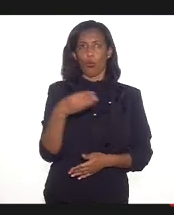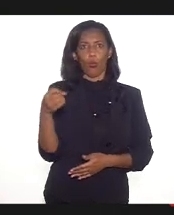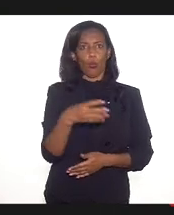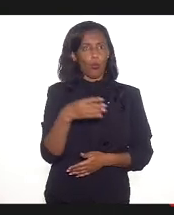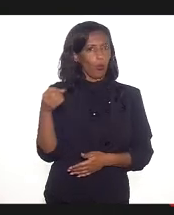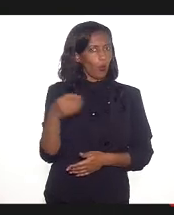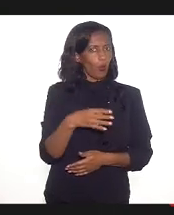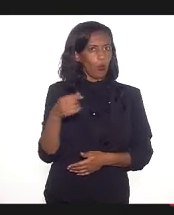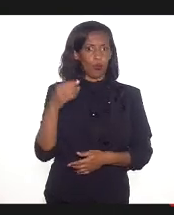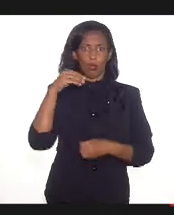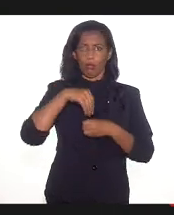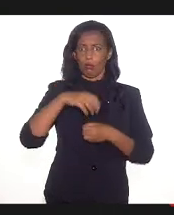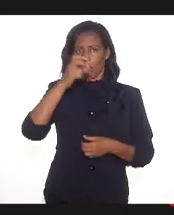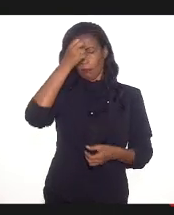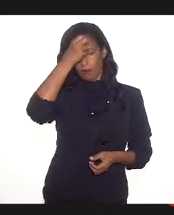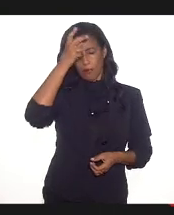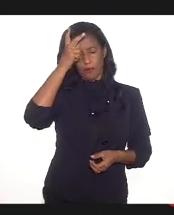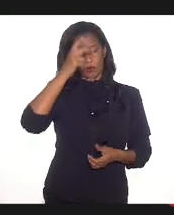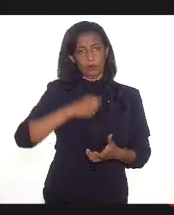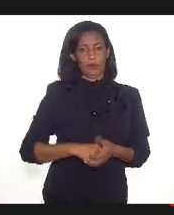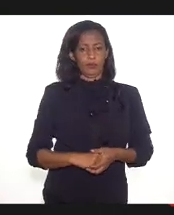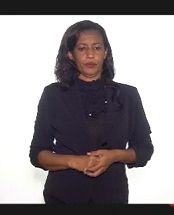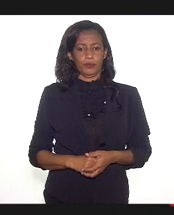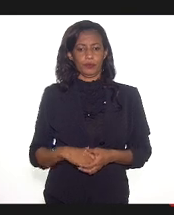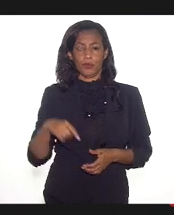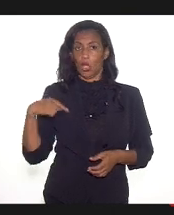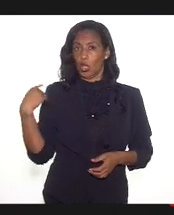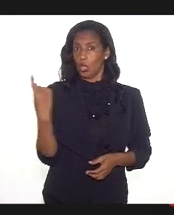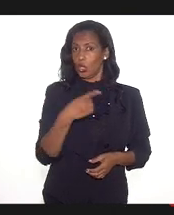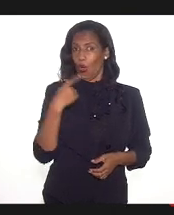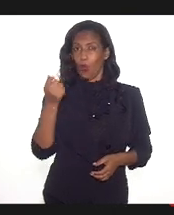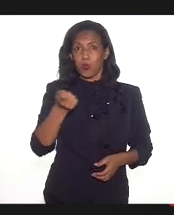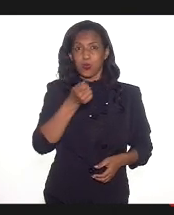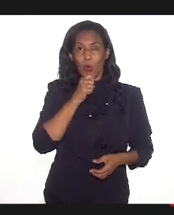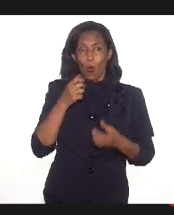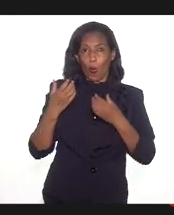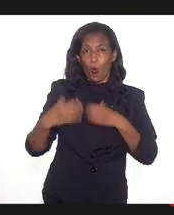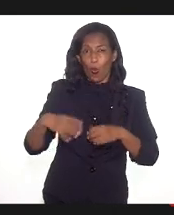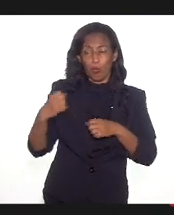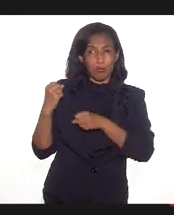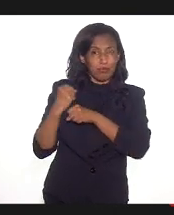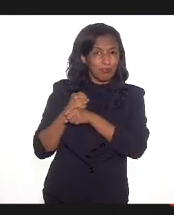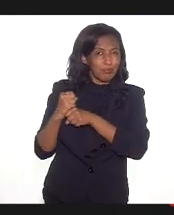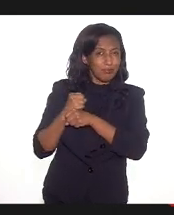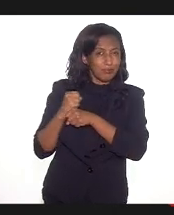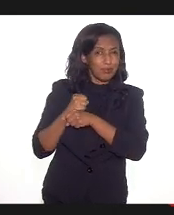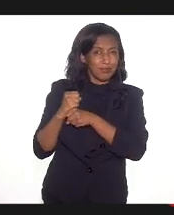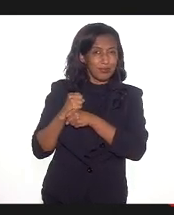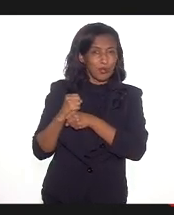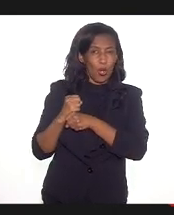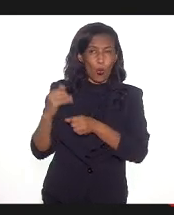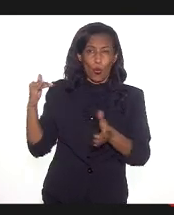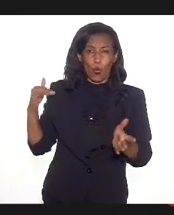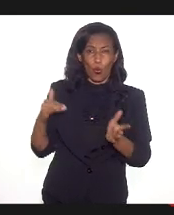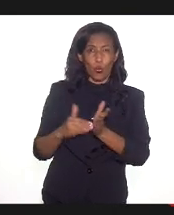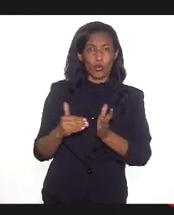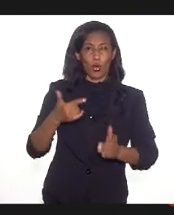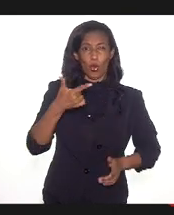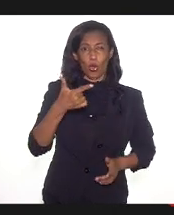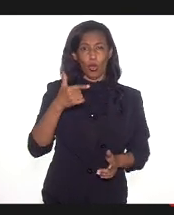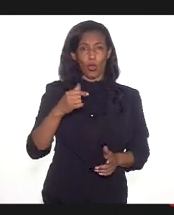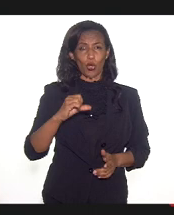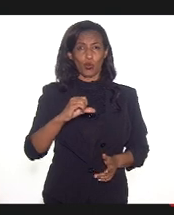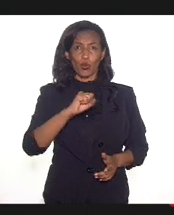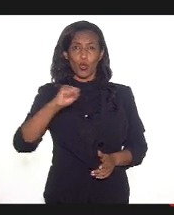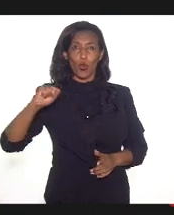da nossa prefeitura. E nós não temos concursos há muitos anos. O último concurso foi em 2008 para